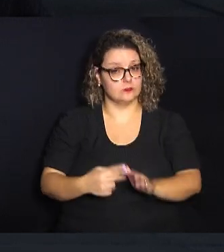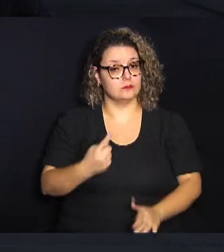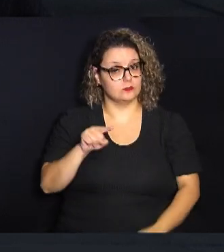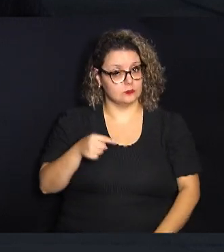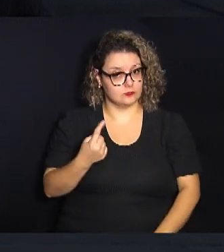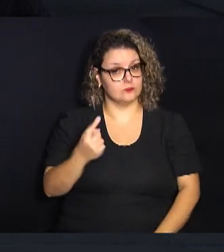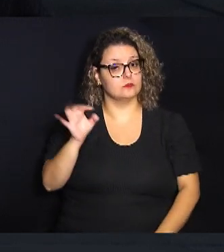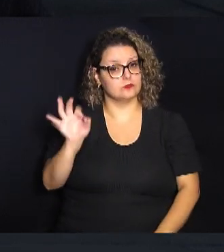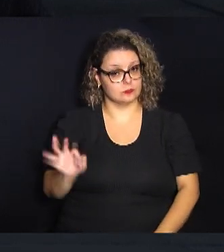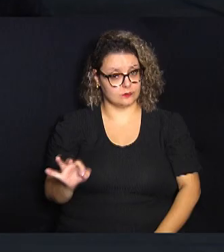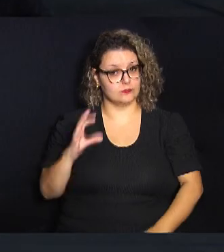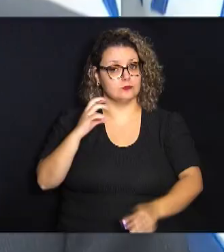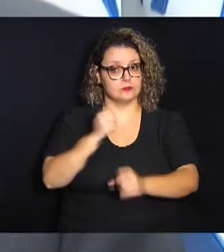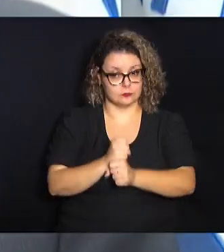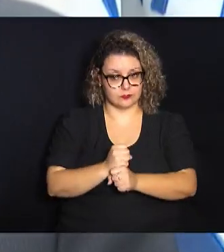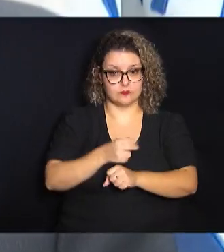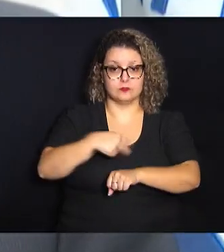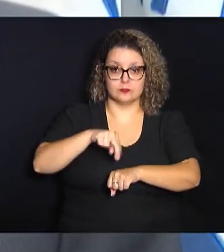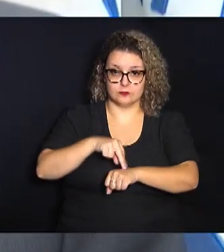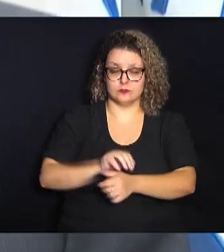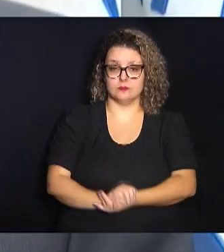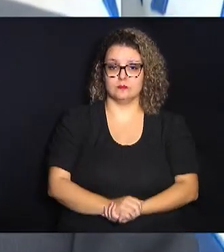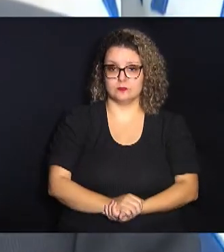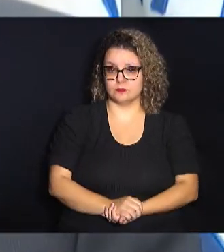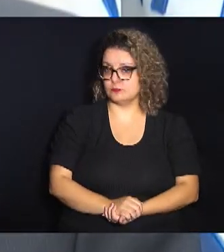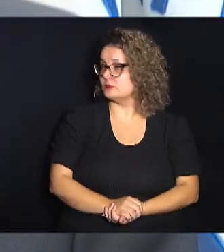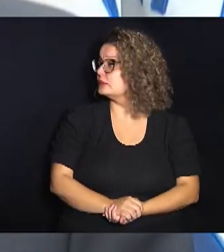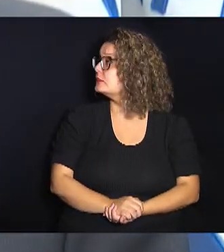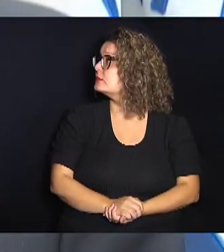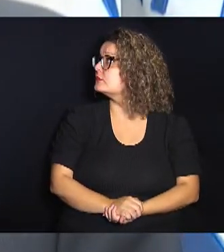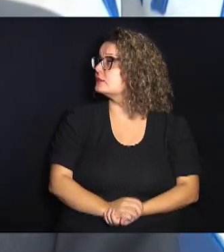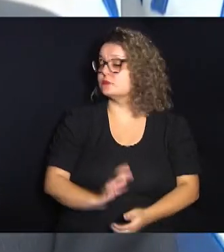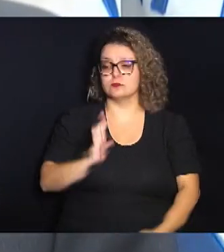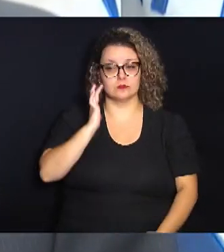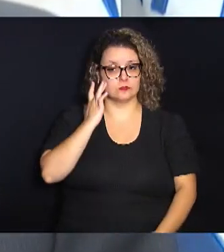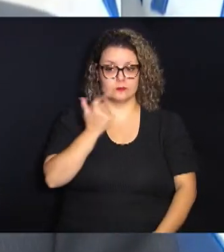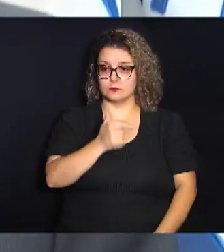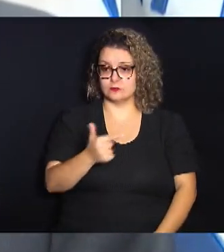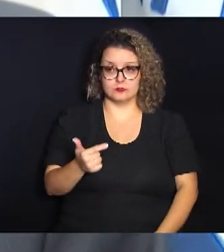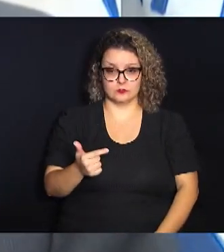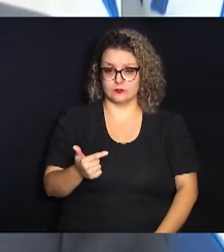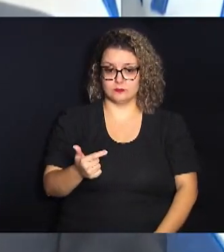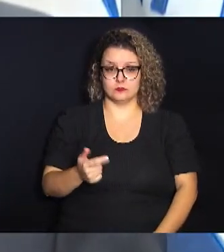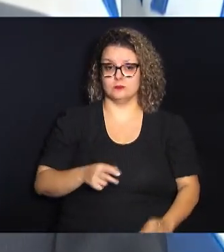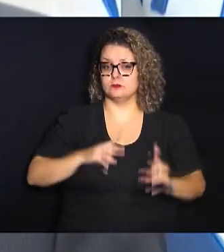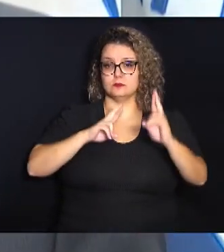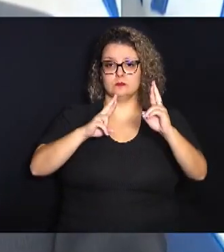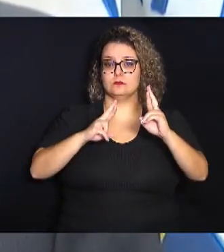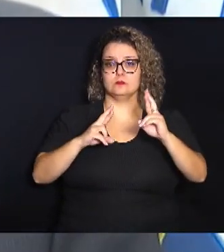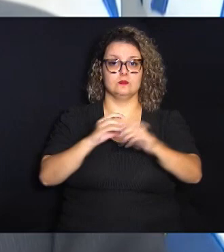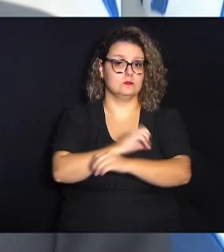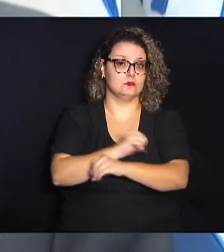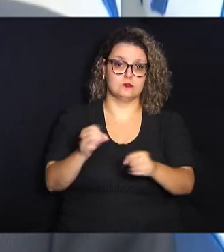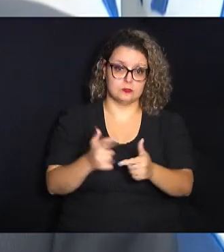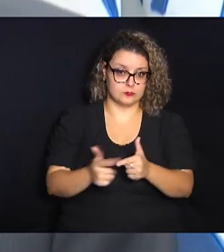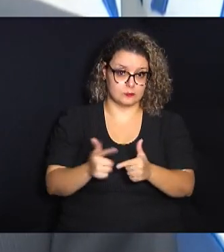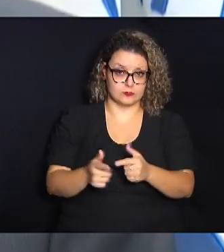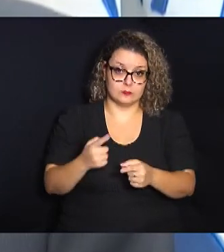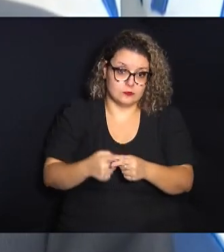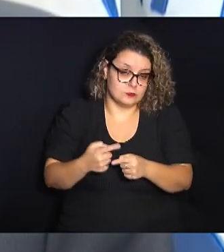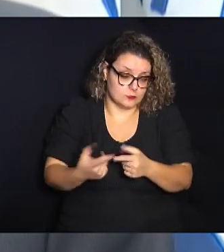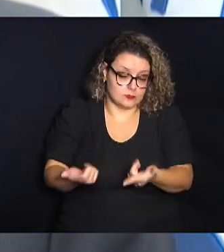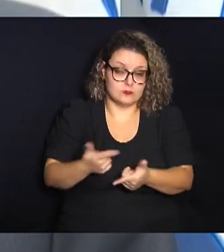% do total nacional Eu acho que a gente não tem aqui a expectativa de zerar o problema porque esse é um problema